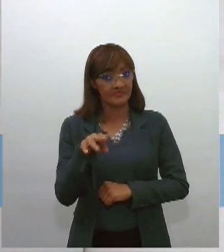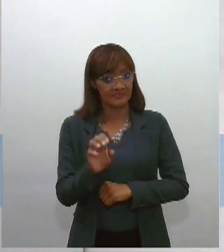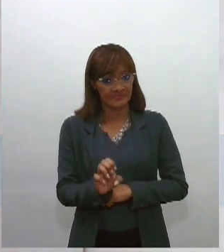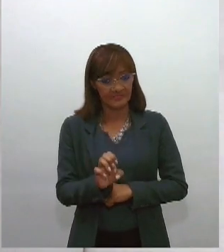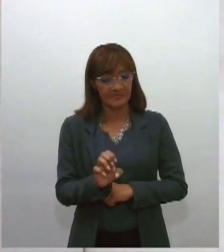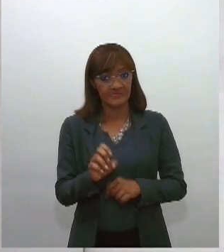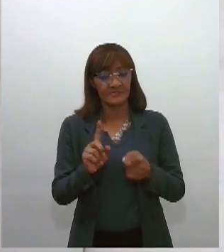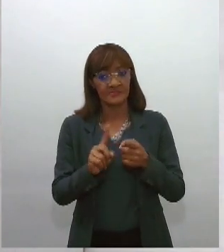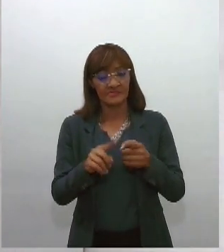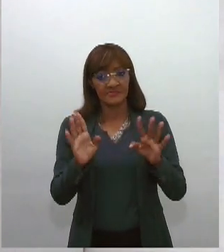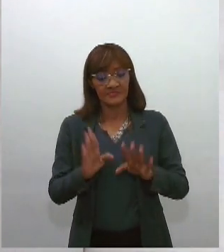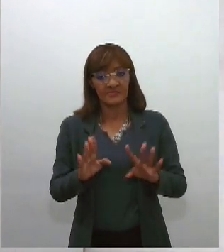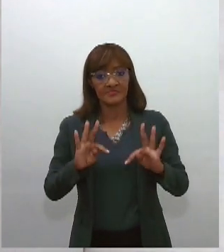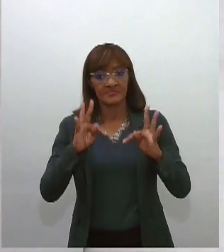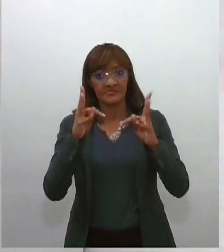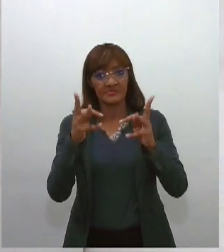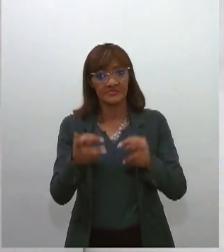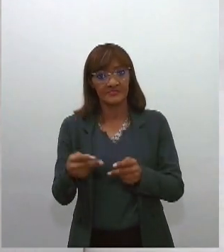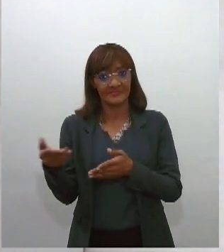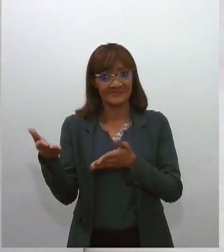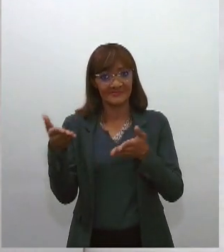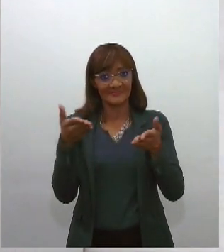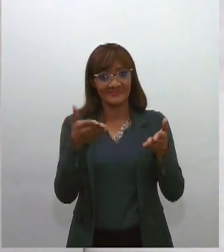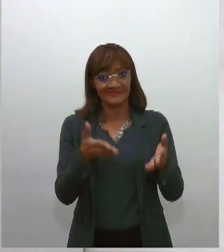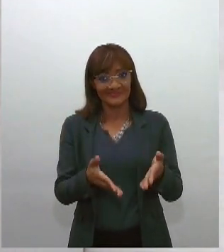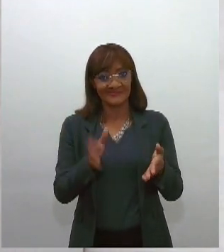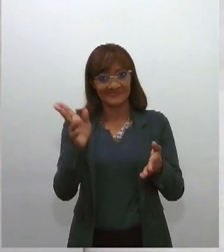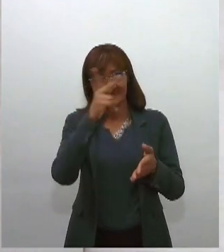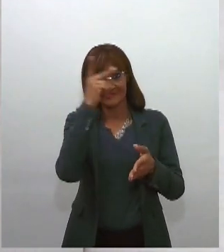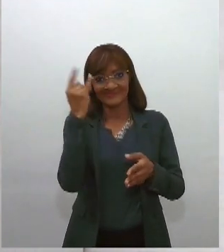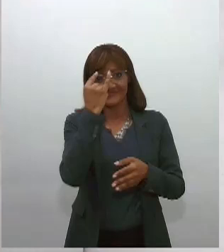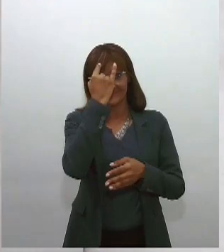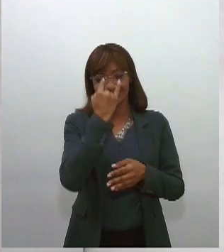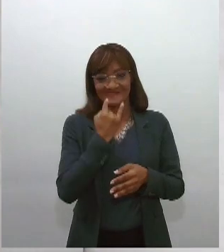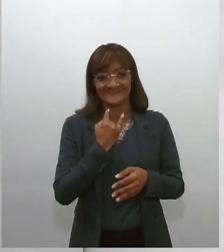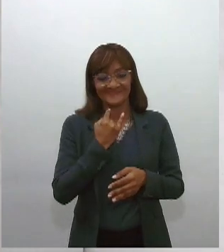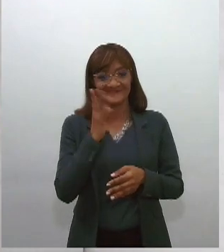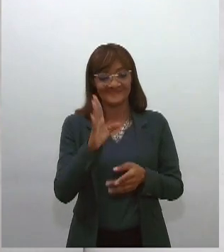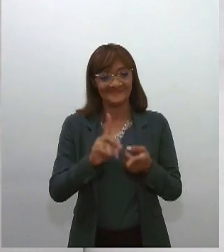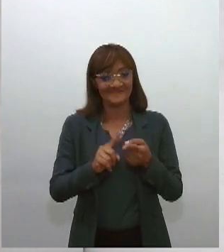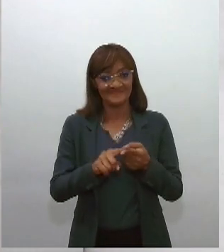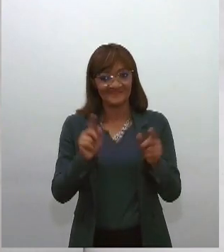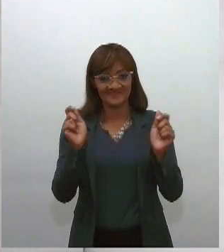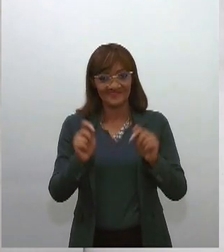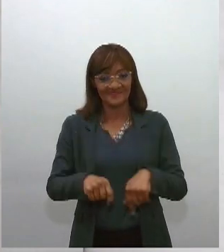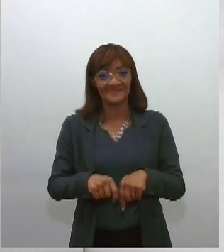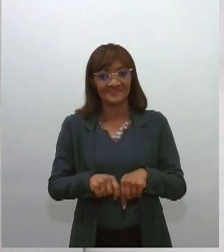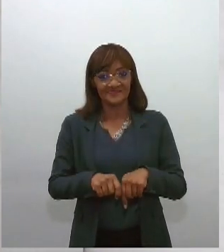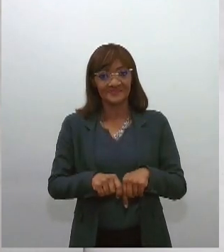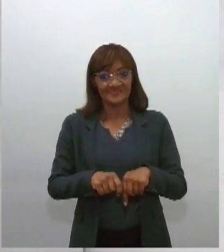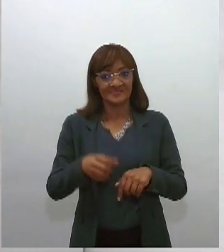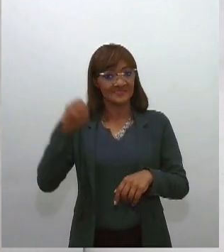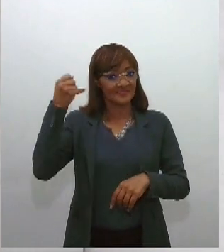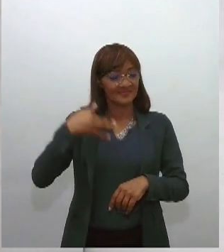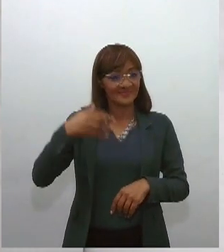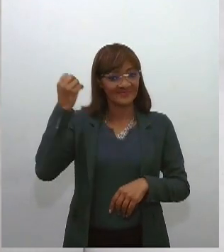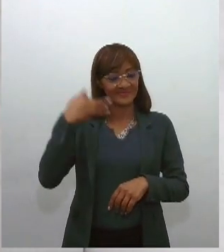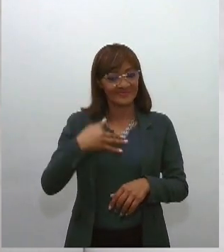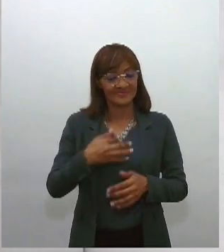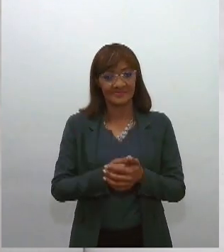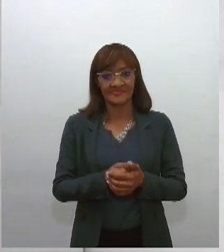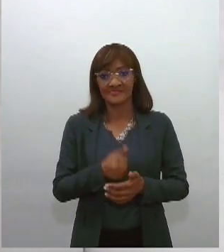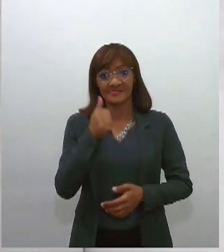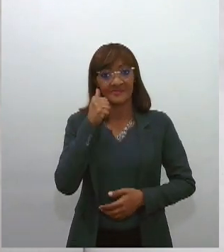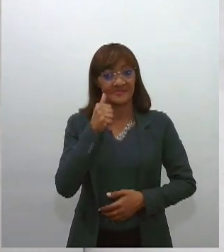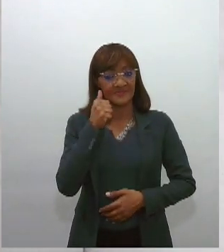as necessidades das pessoas cegas e com baixa visão, farei minha autodescrição. Sou uma mulher negra, tenho cabelos